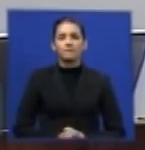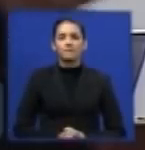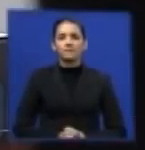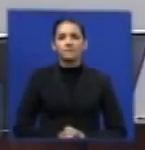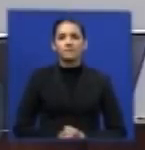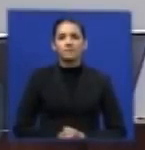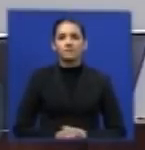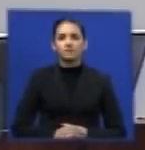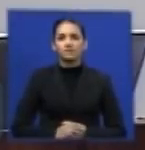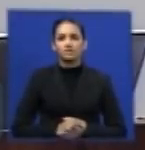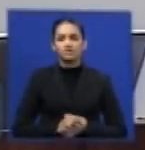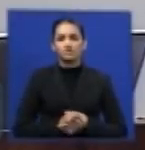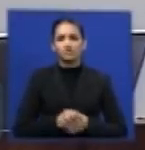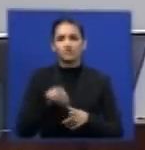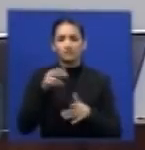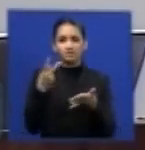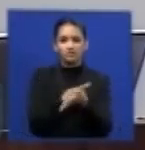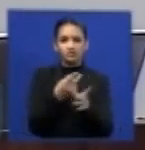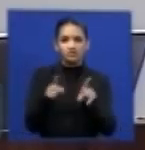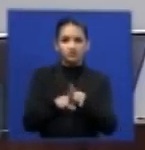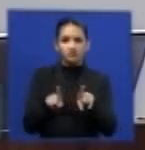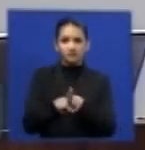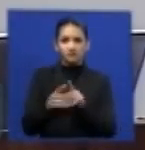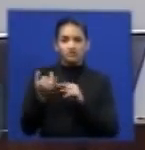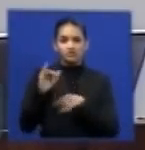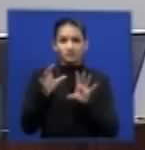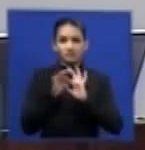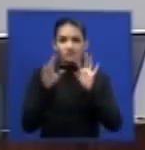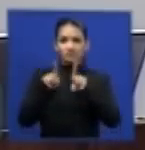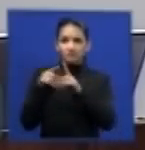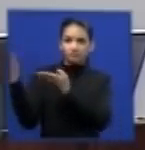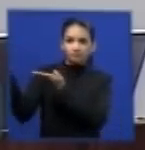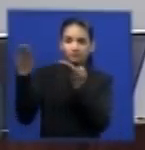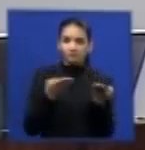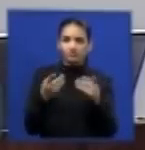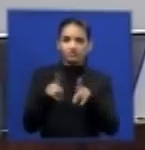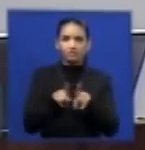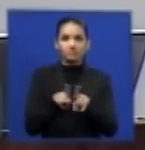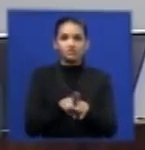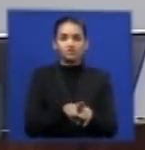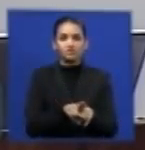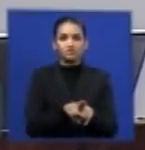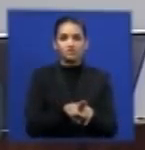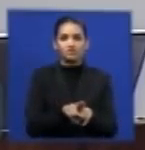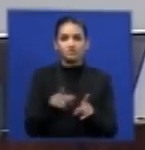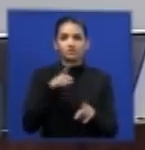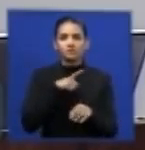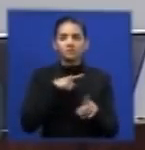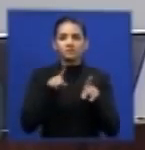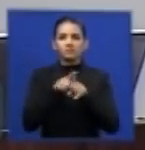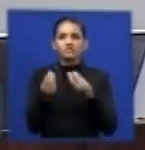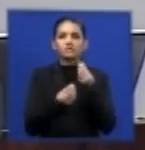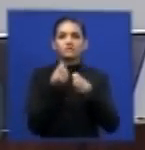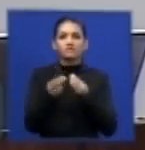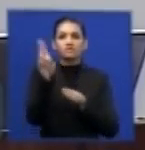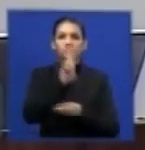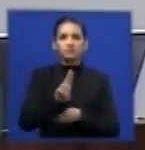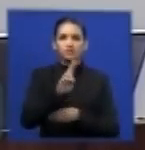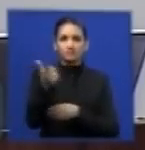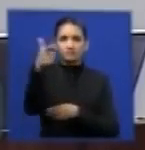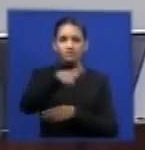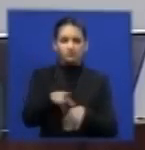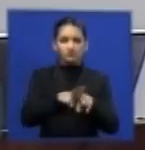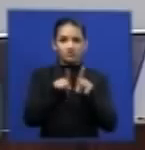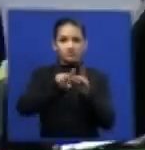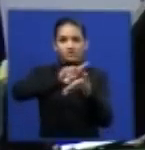abertura dessas importações enfim de destinação para reuso ou seja para